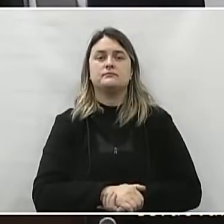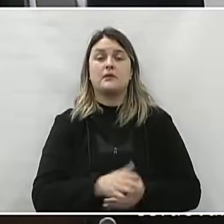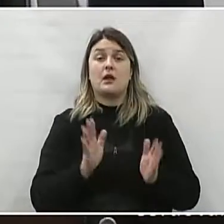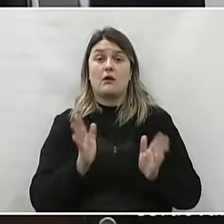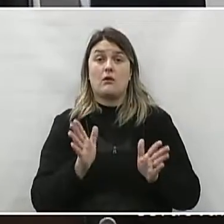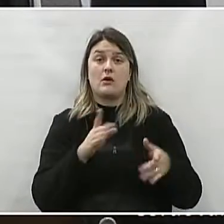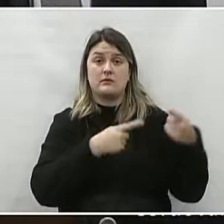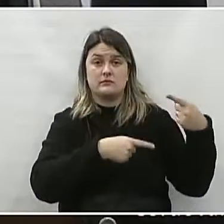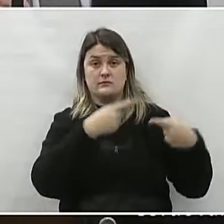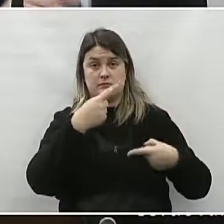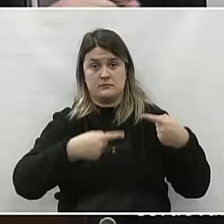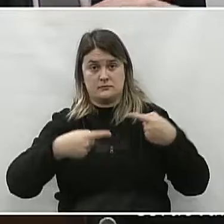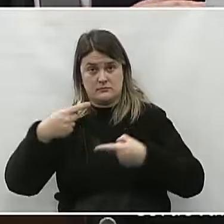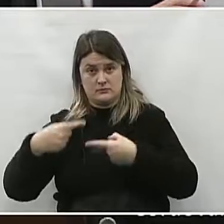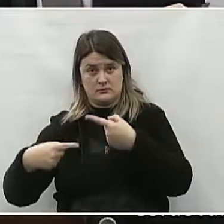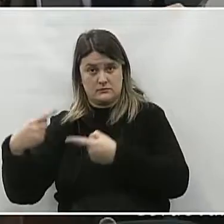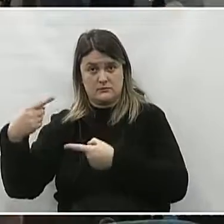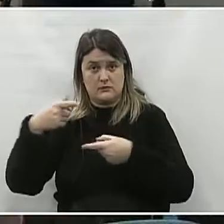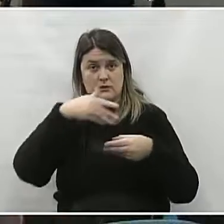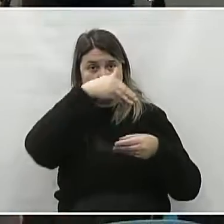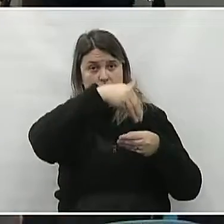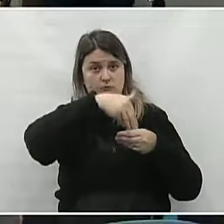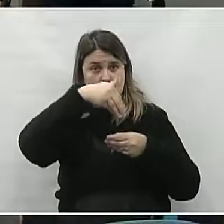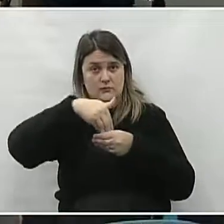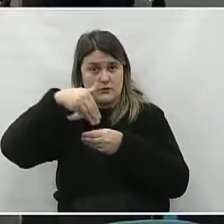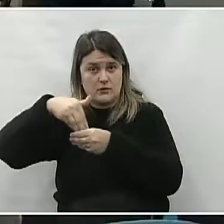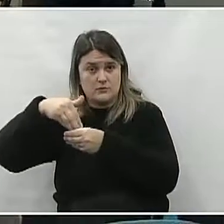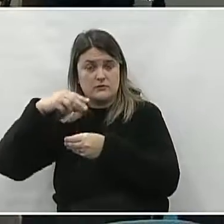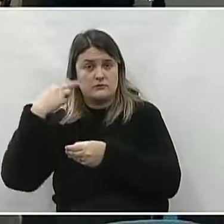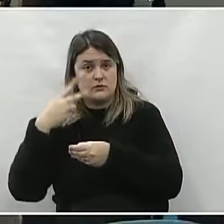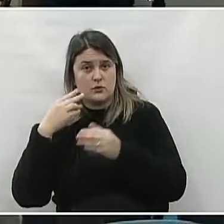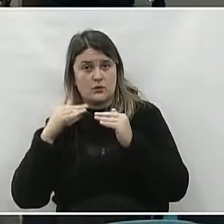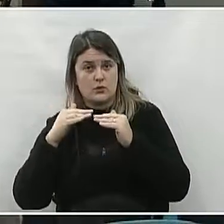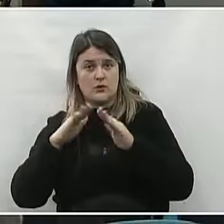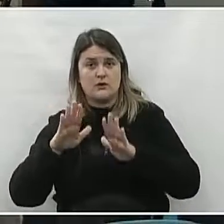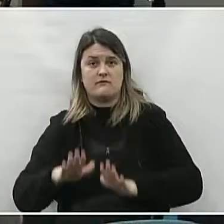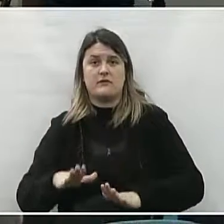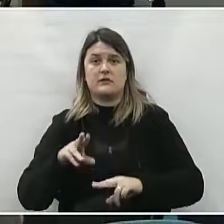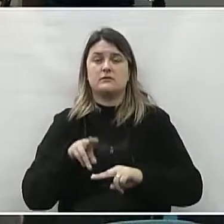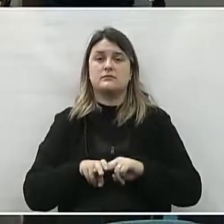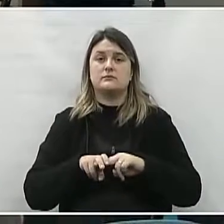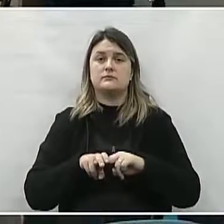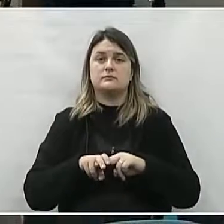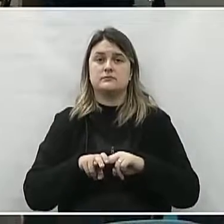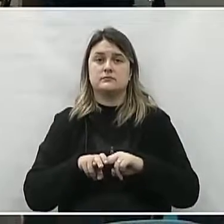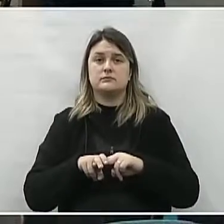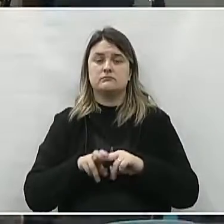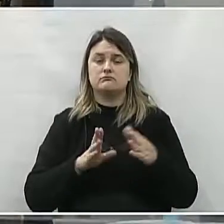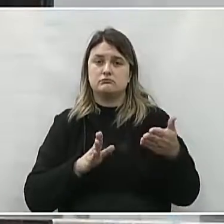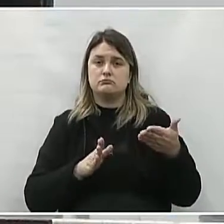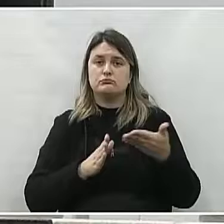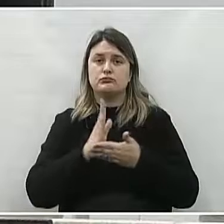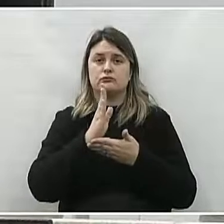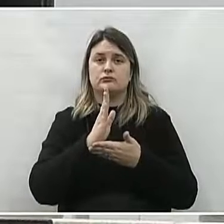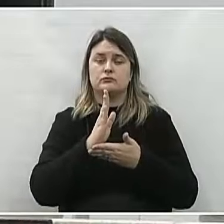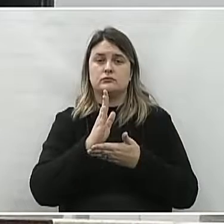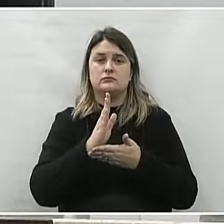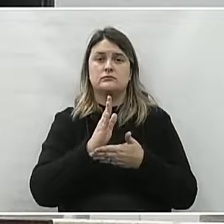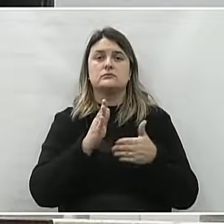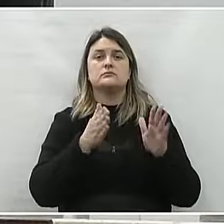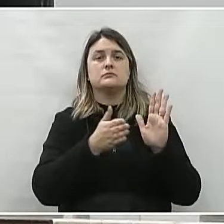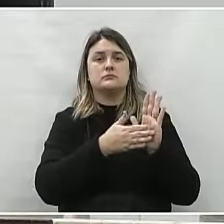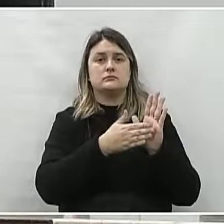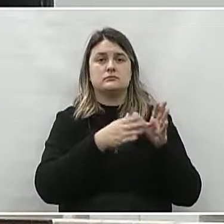Em discussão. Em votação, senhores vereadores que aprovam, permaneçam como estão. Aprovado o parecer